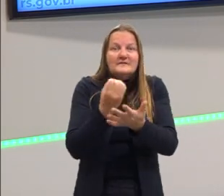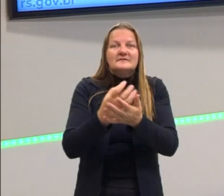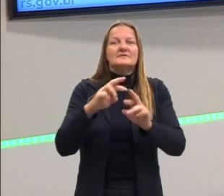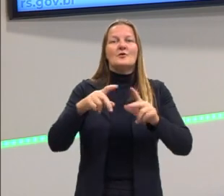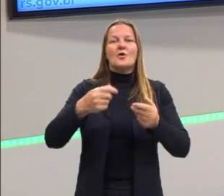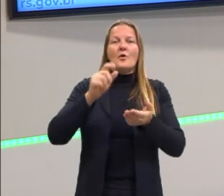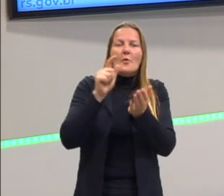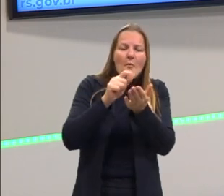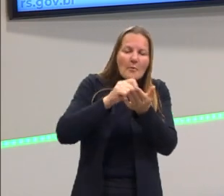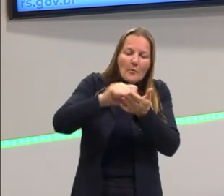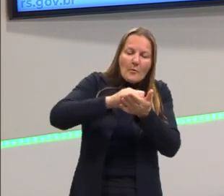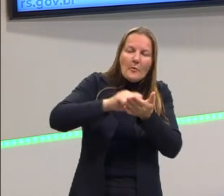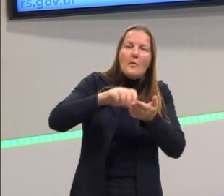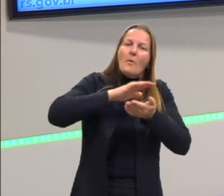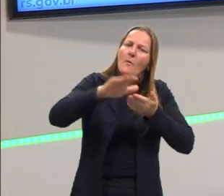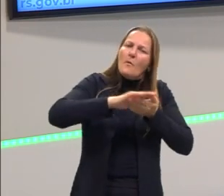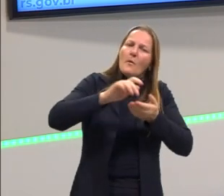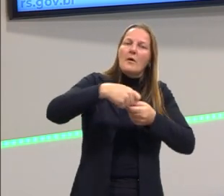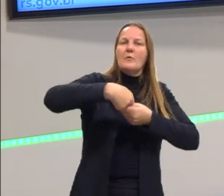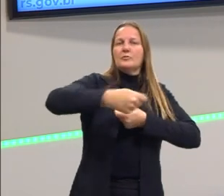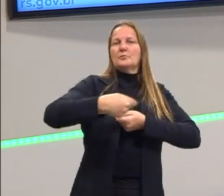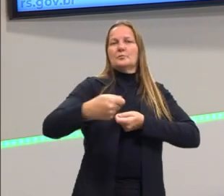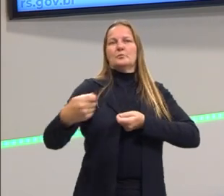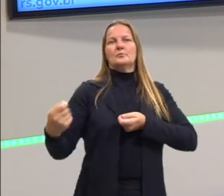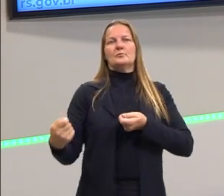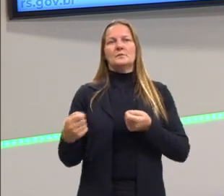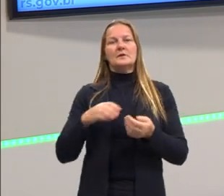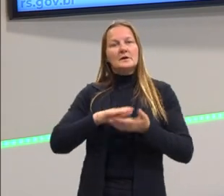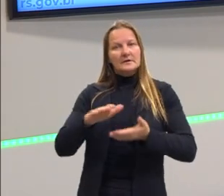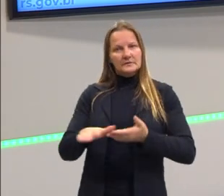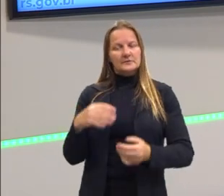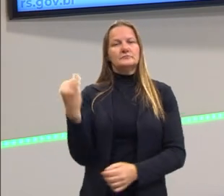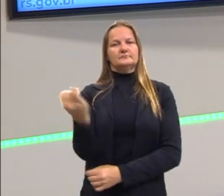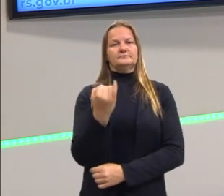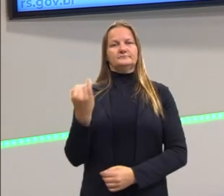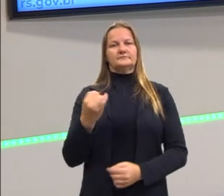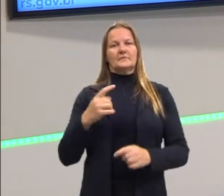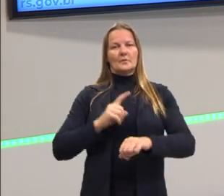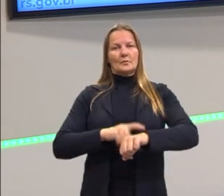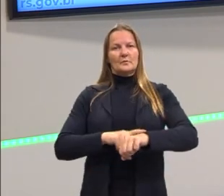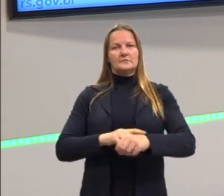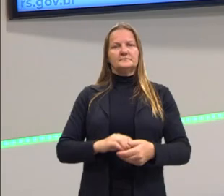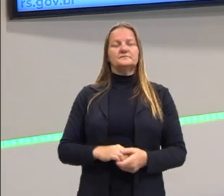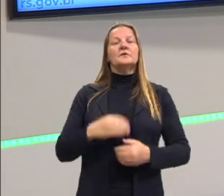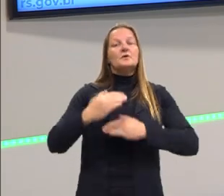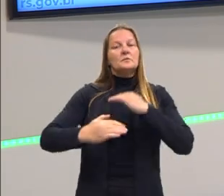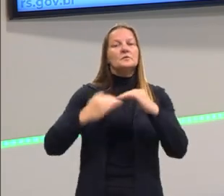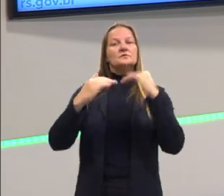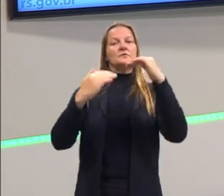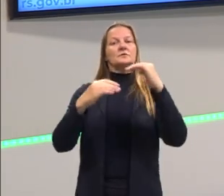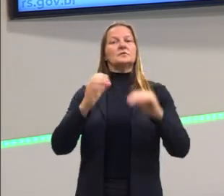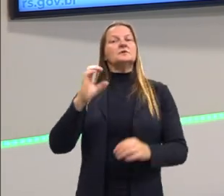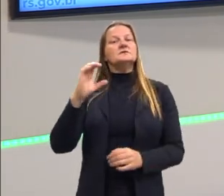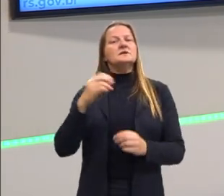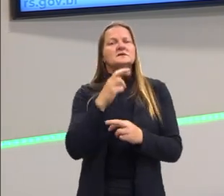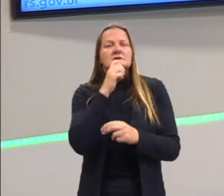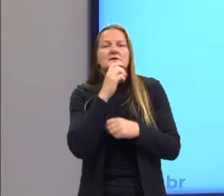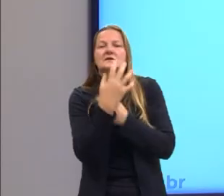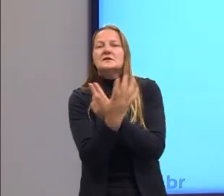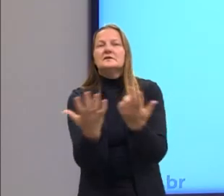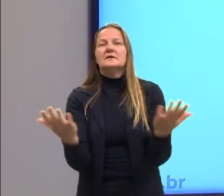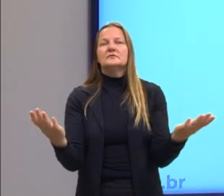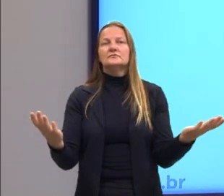panfletos. Então, a invenção da imprensa também foi um marco muito importante nesse período. E o desenvolvimento das ciências naturais é outra